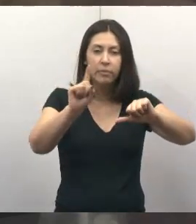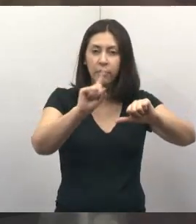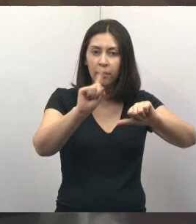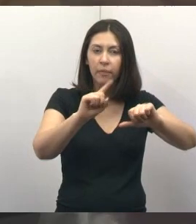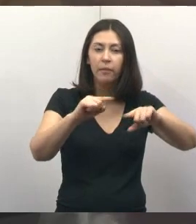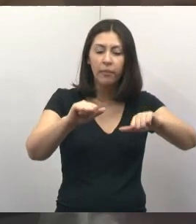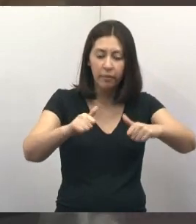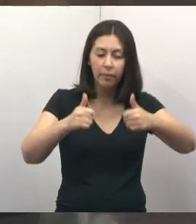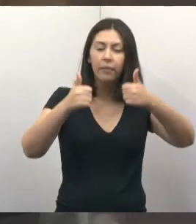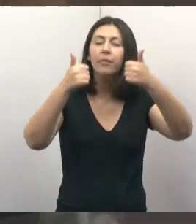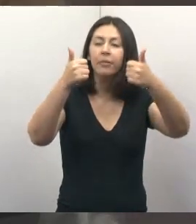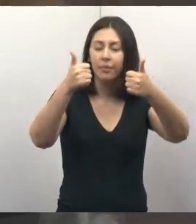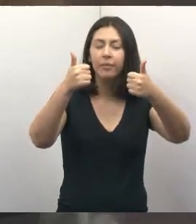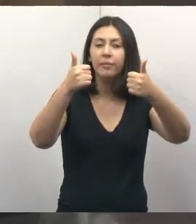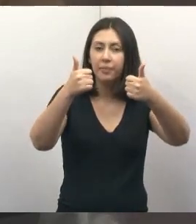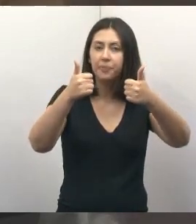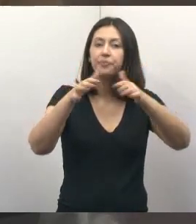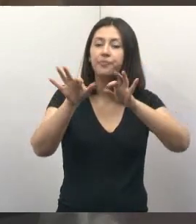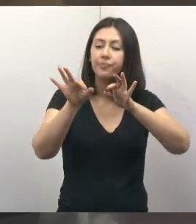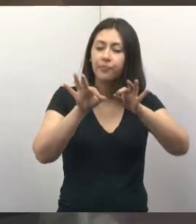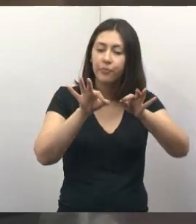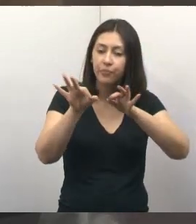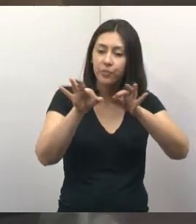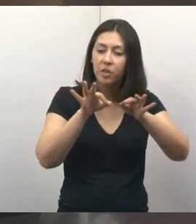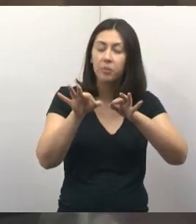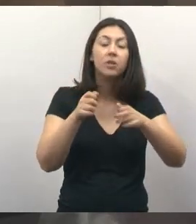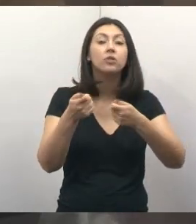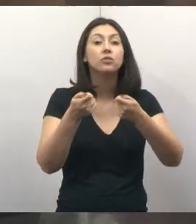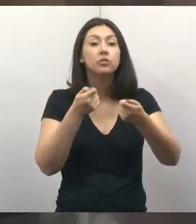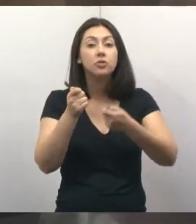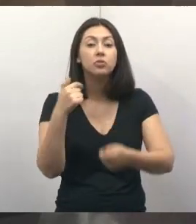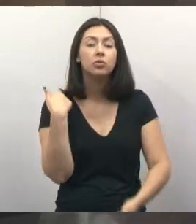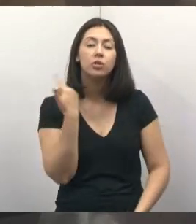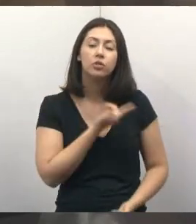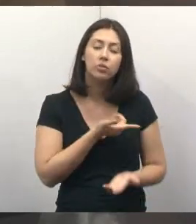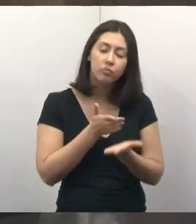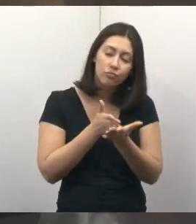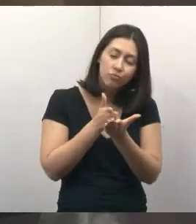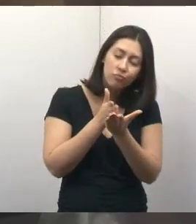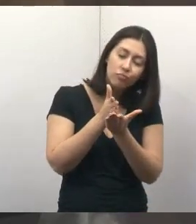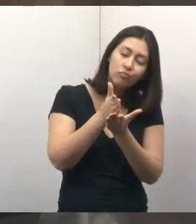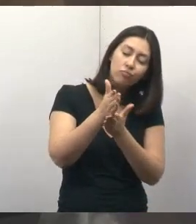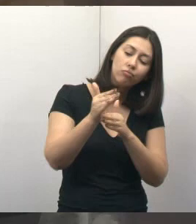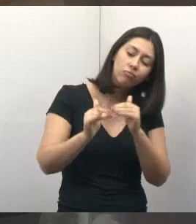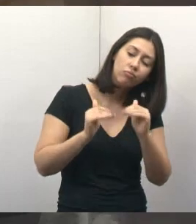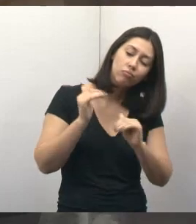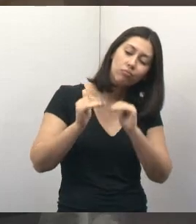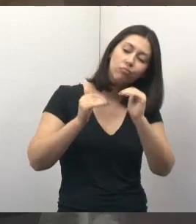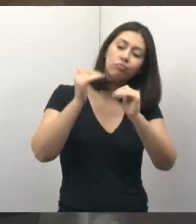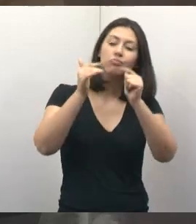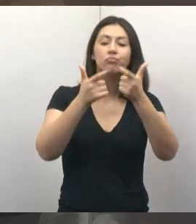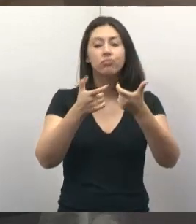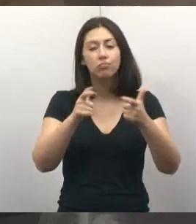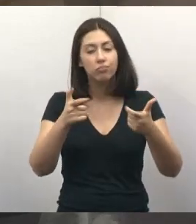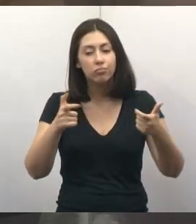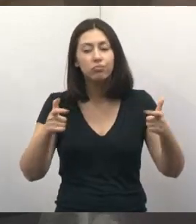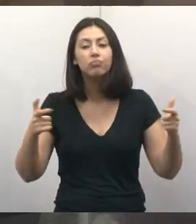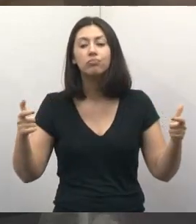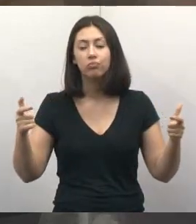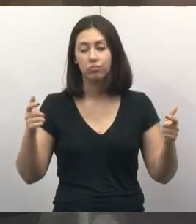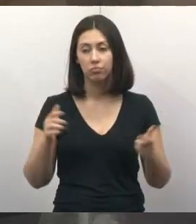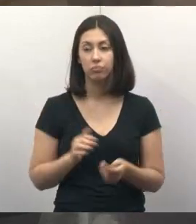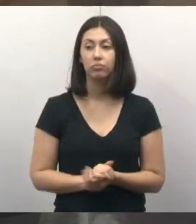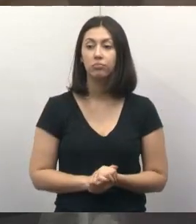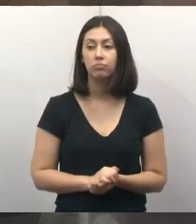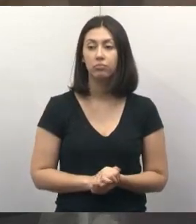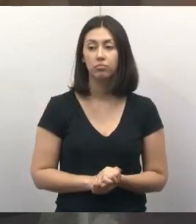produtiva, que é através do plano diretor que nós vamos seguir a nossa cidade, cada vez mais crescendo aí e evoluindo